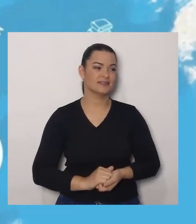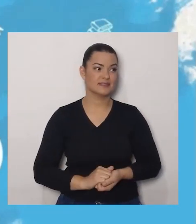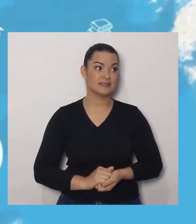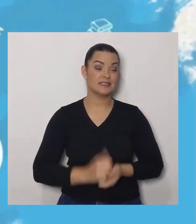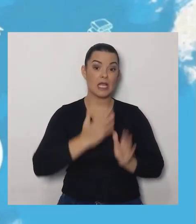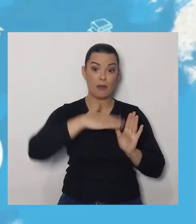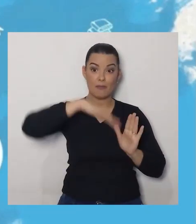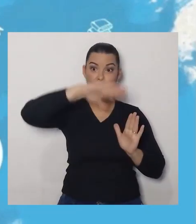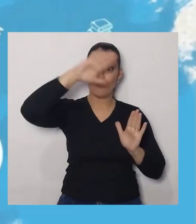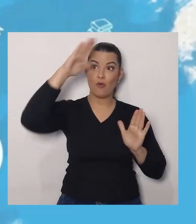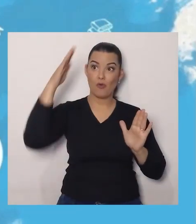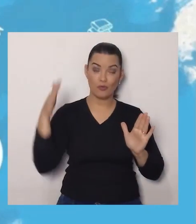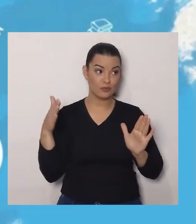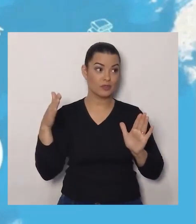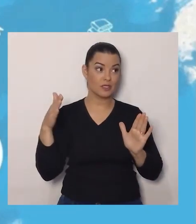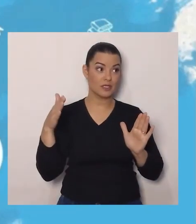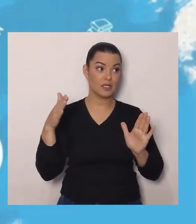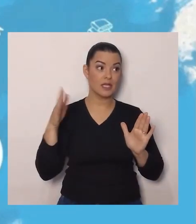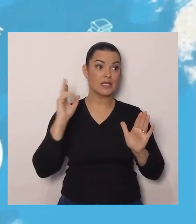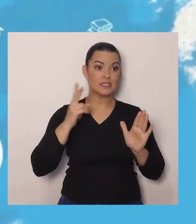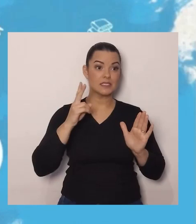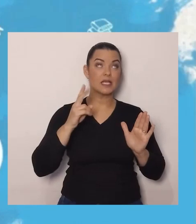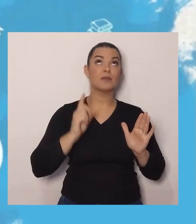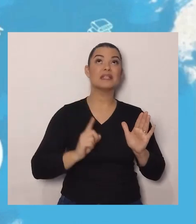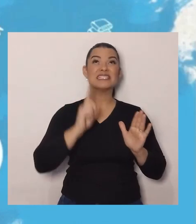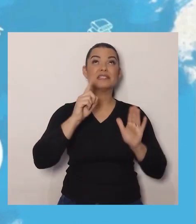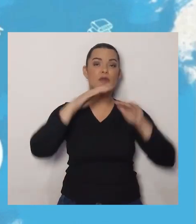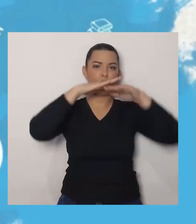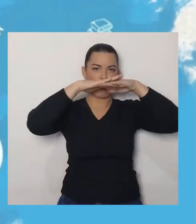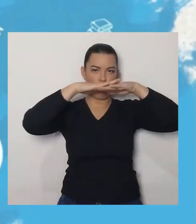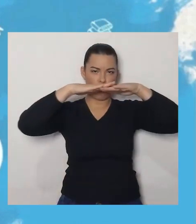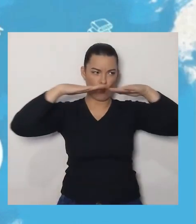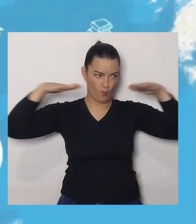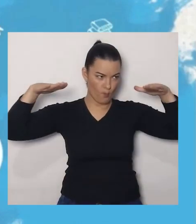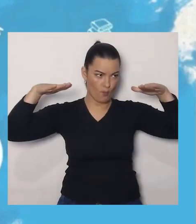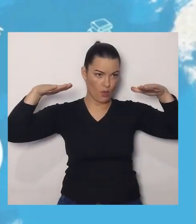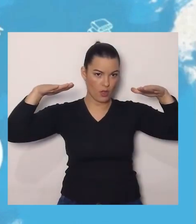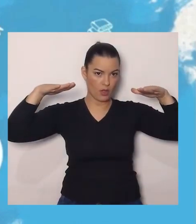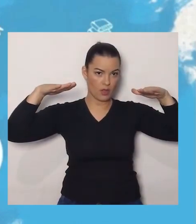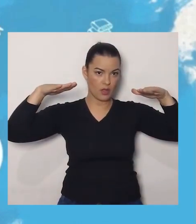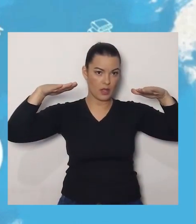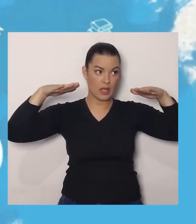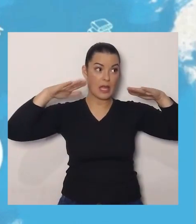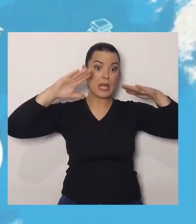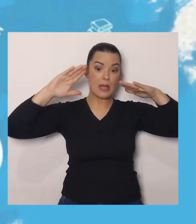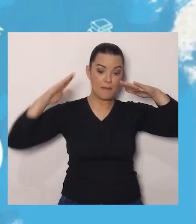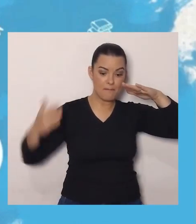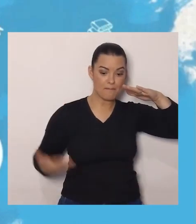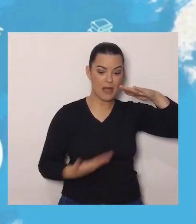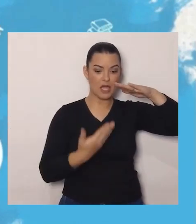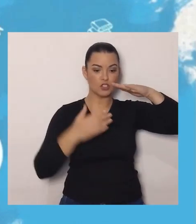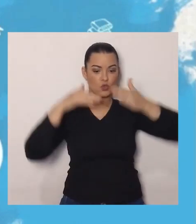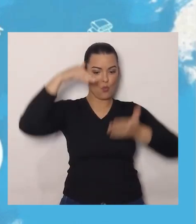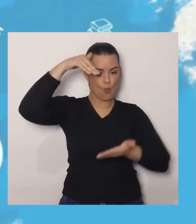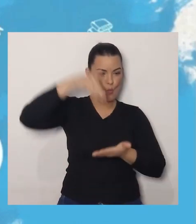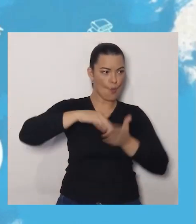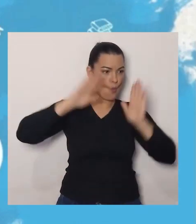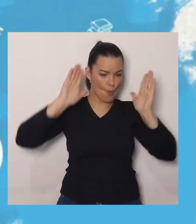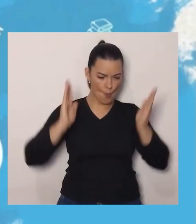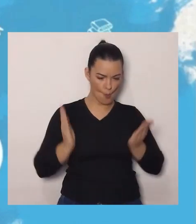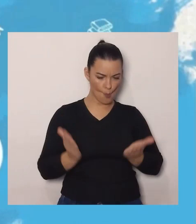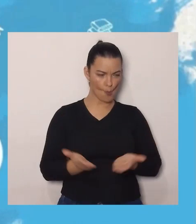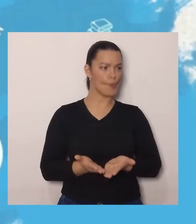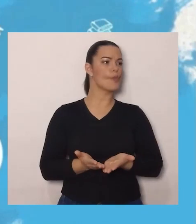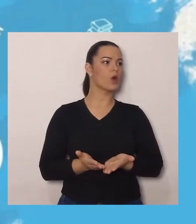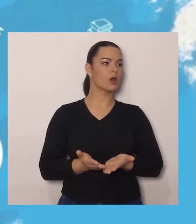montanha, ela é chata em cima e ela tem um pico embaixo. O cabrito